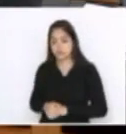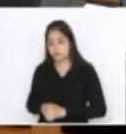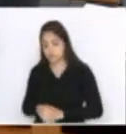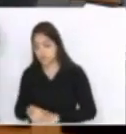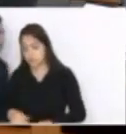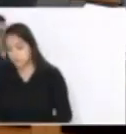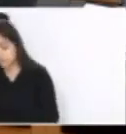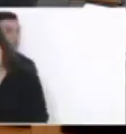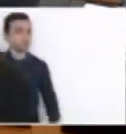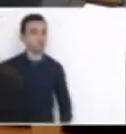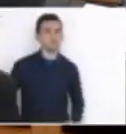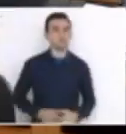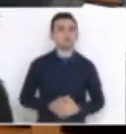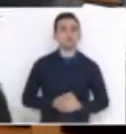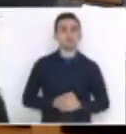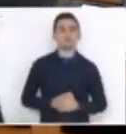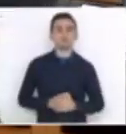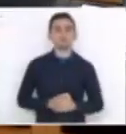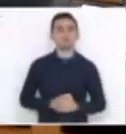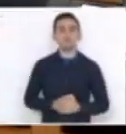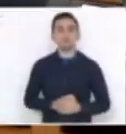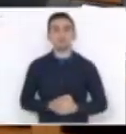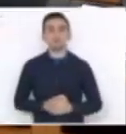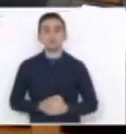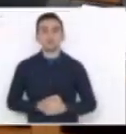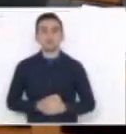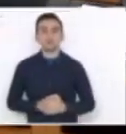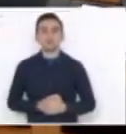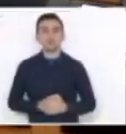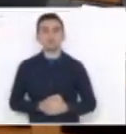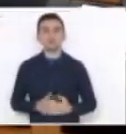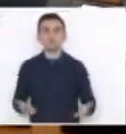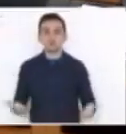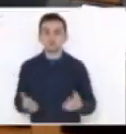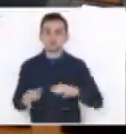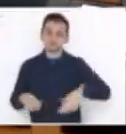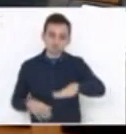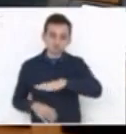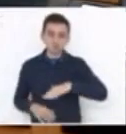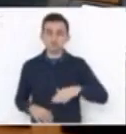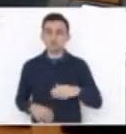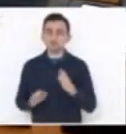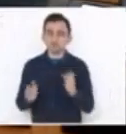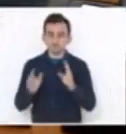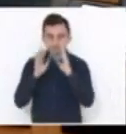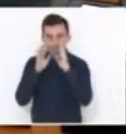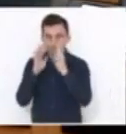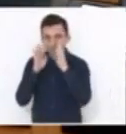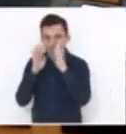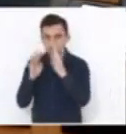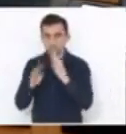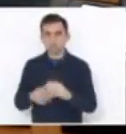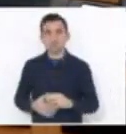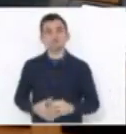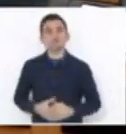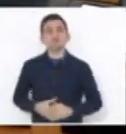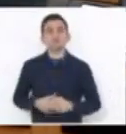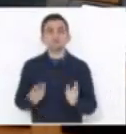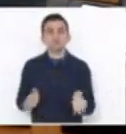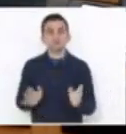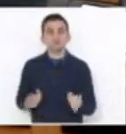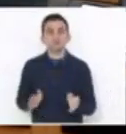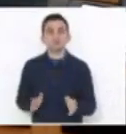Presidente, nós ouvimos atentamente os destaques e